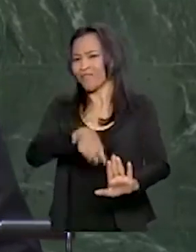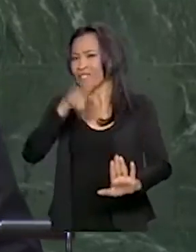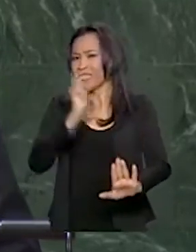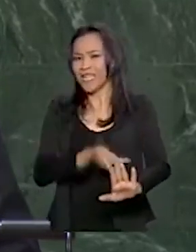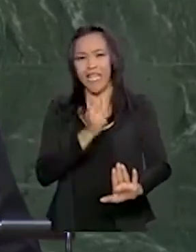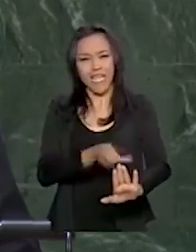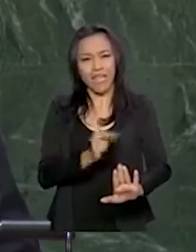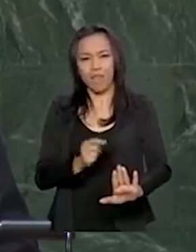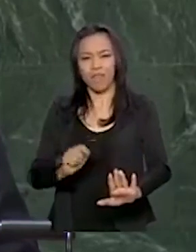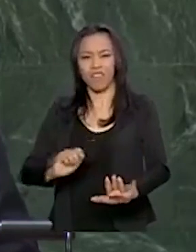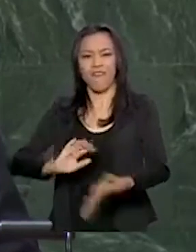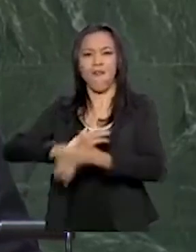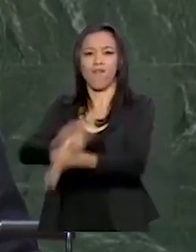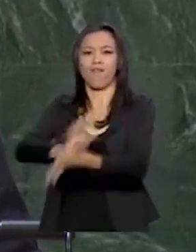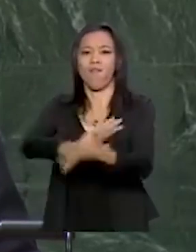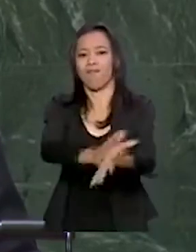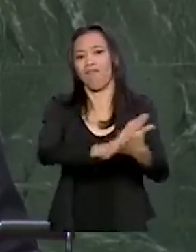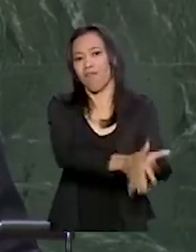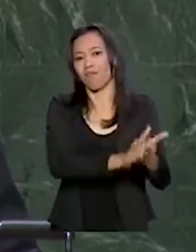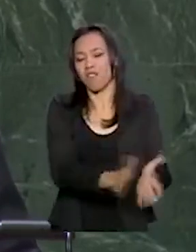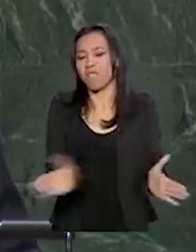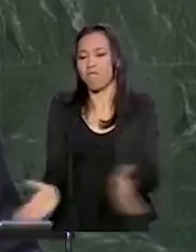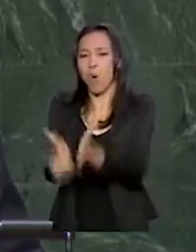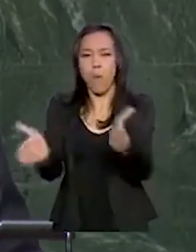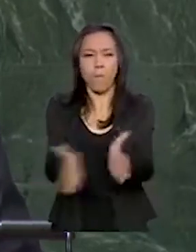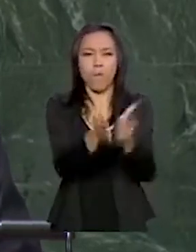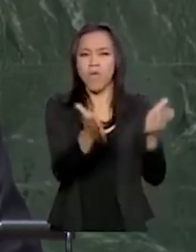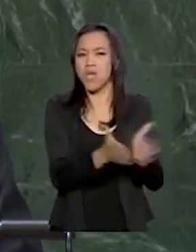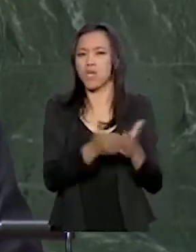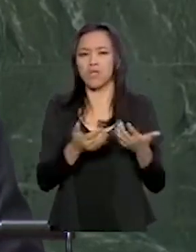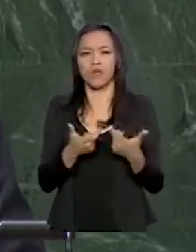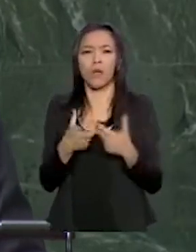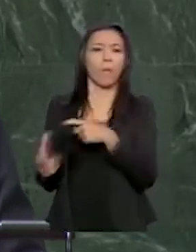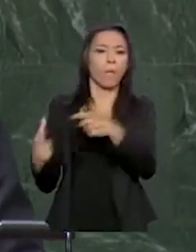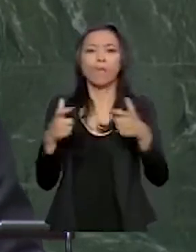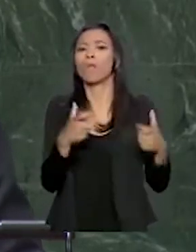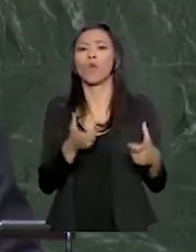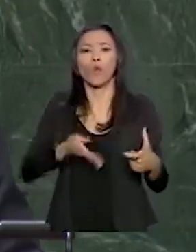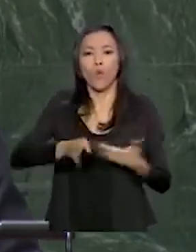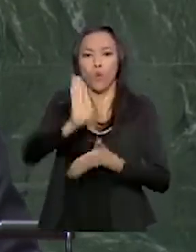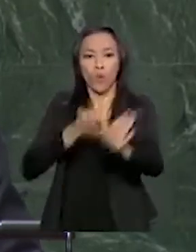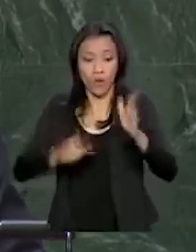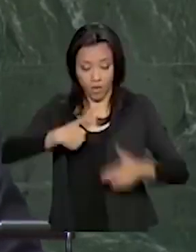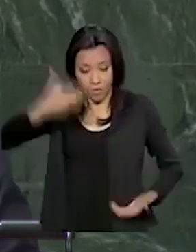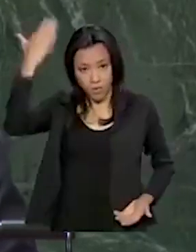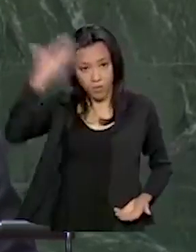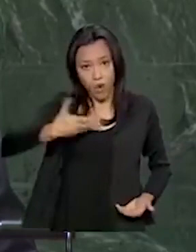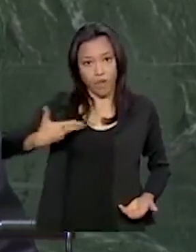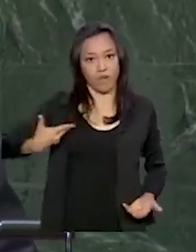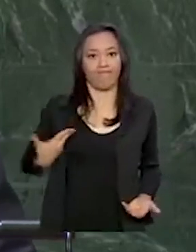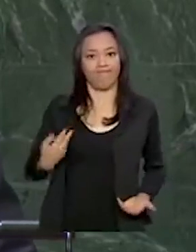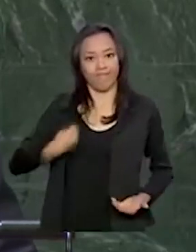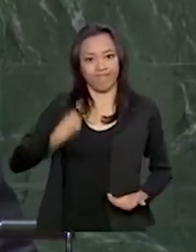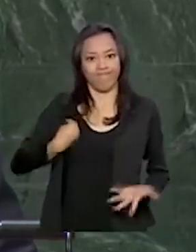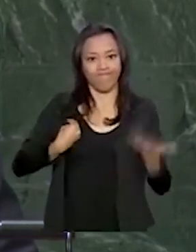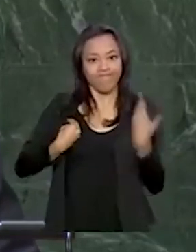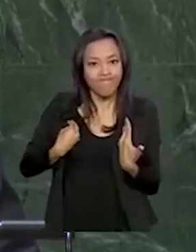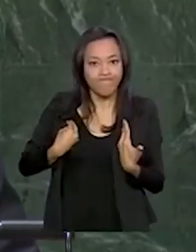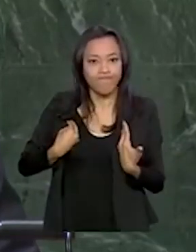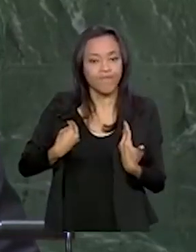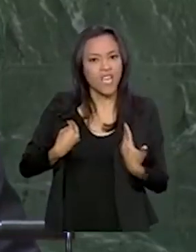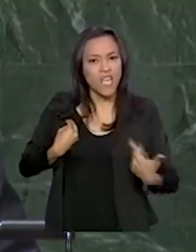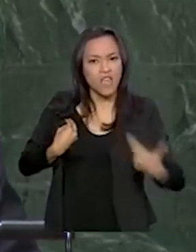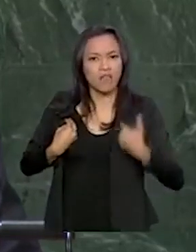de morte, ignorância e miséria por onde passou. Sou prova viva disso. Fui